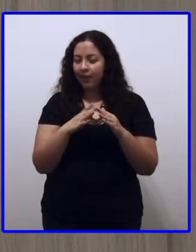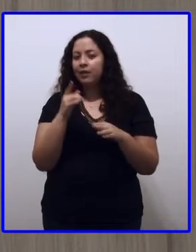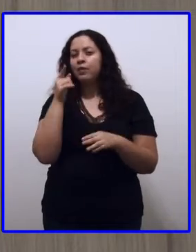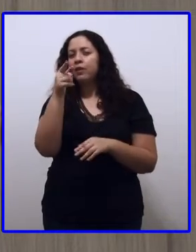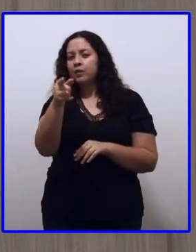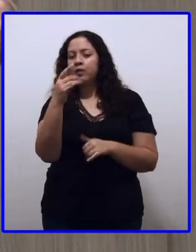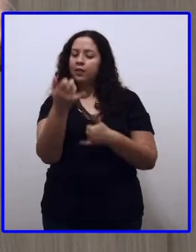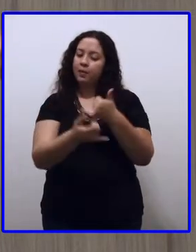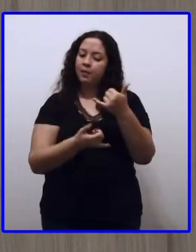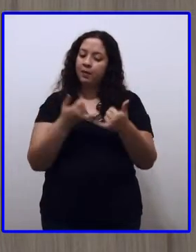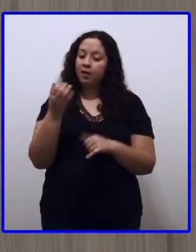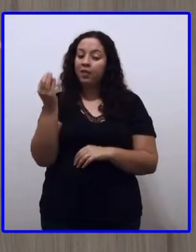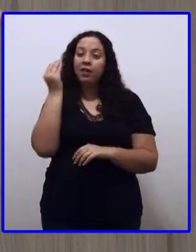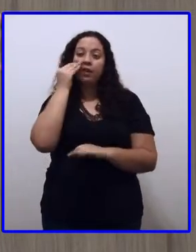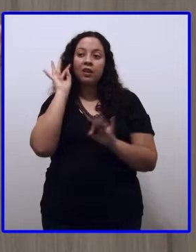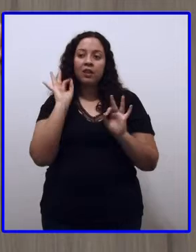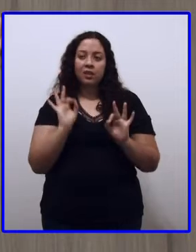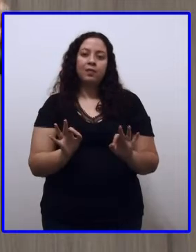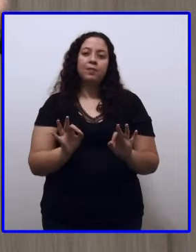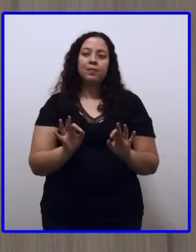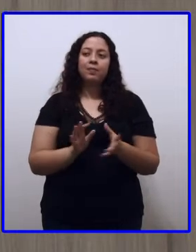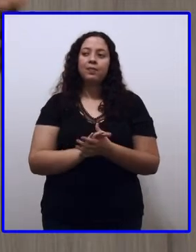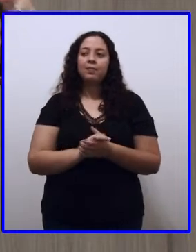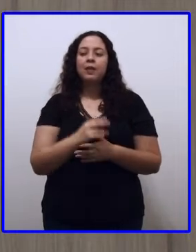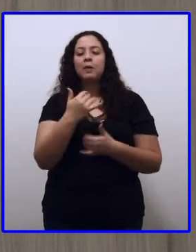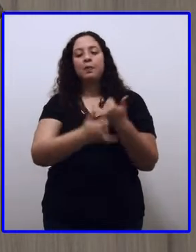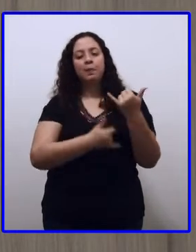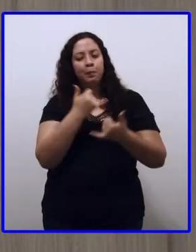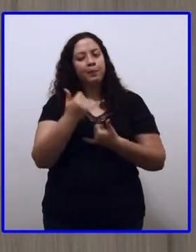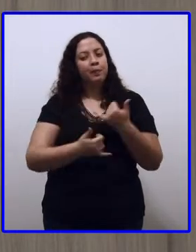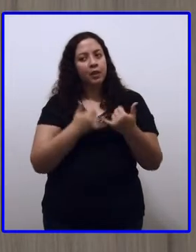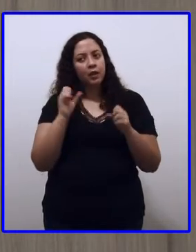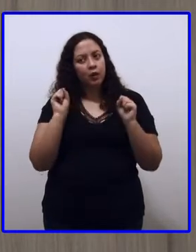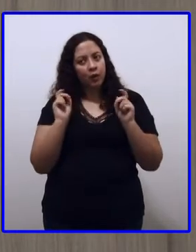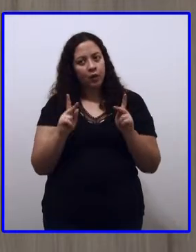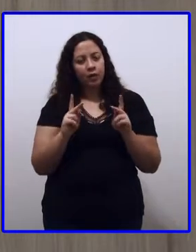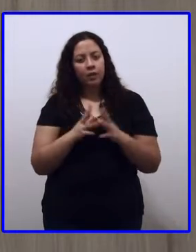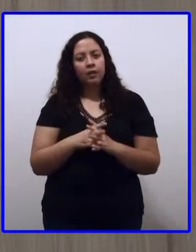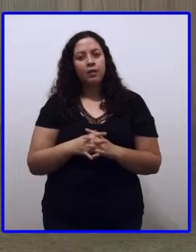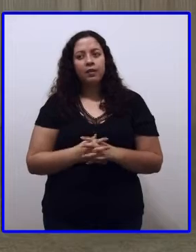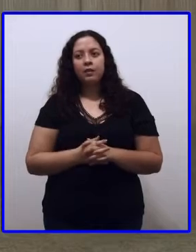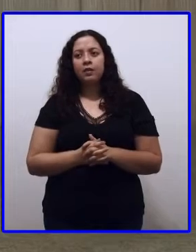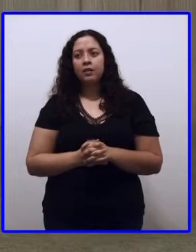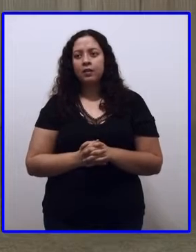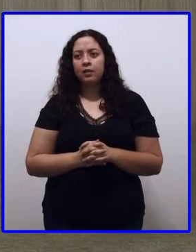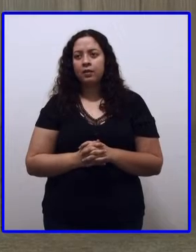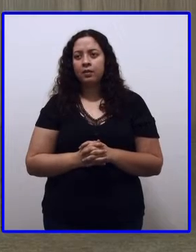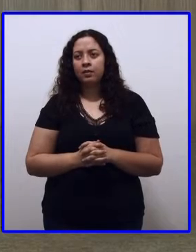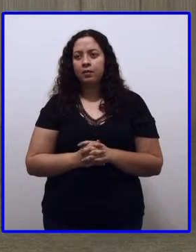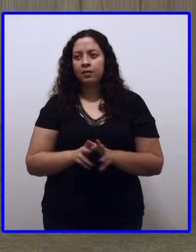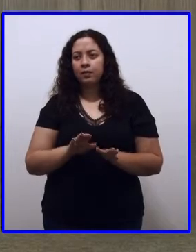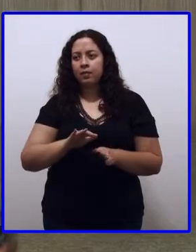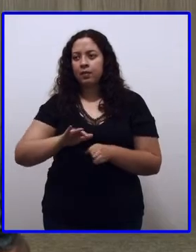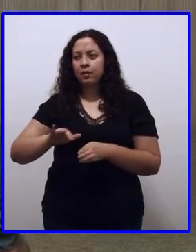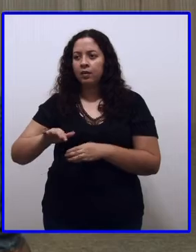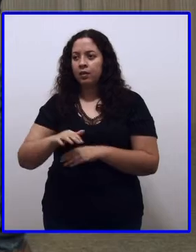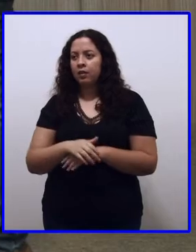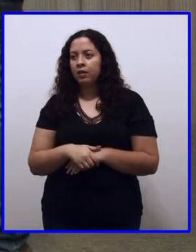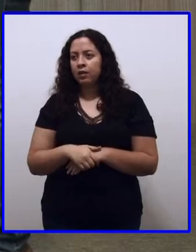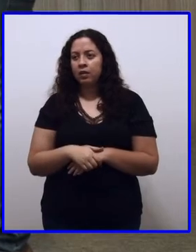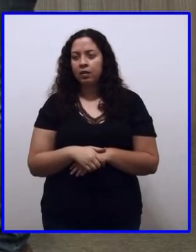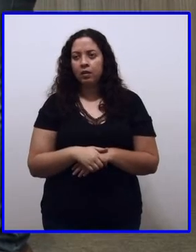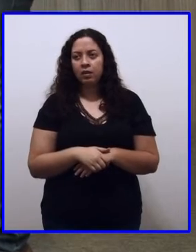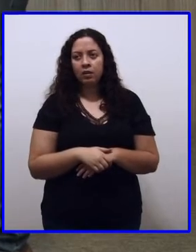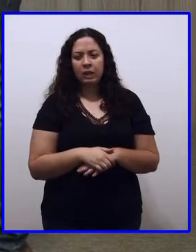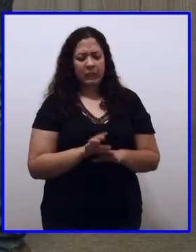mandar, aí, né, mandar o seu joguinho, você testa. Brinca bastante, certo, Camila? Certo. Ô, Prô Natália. Ué?